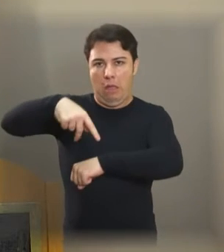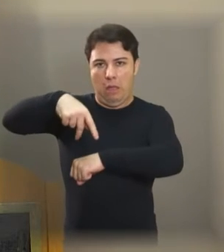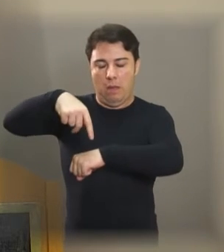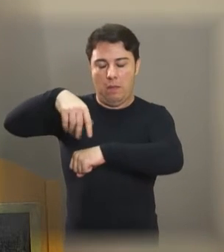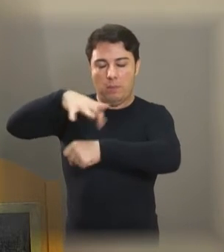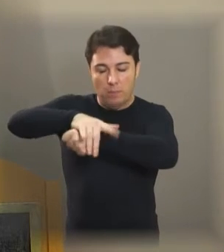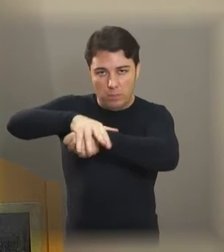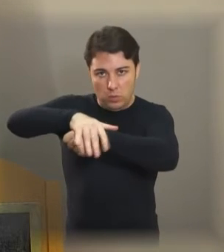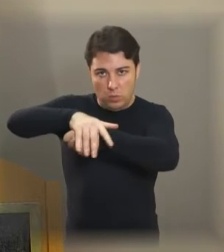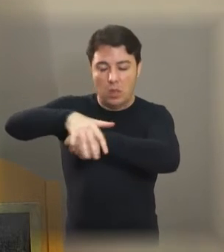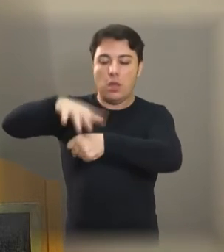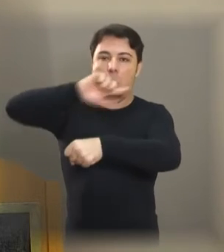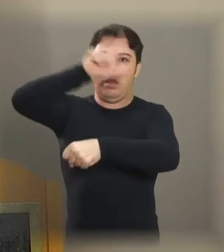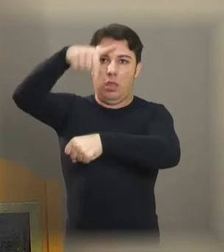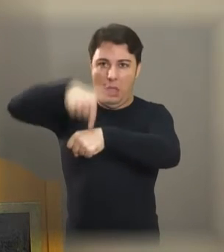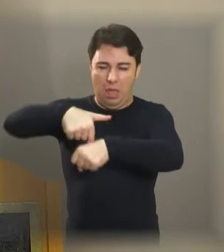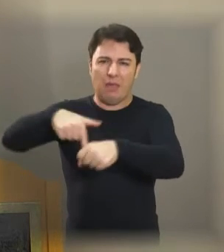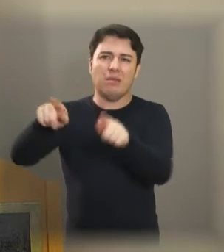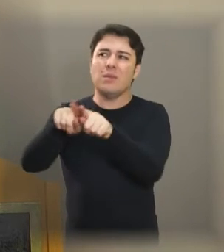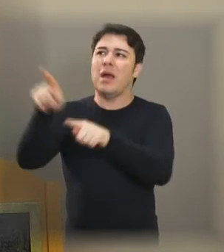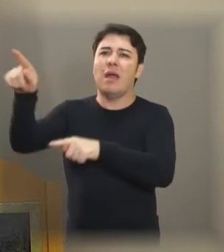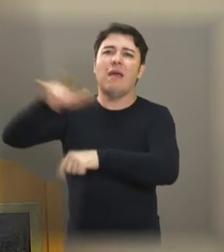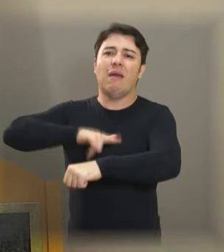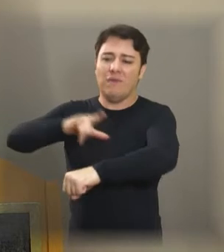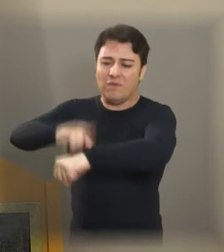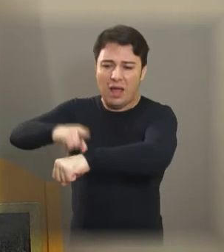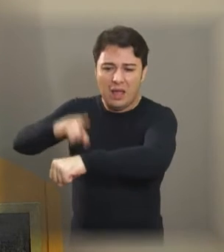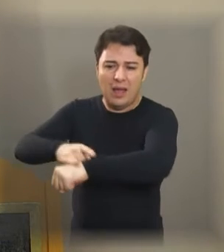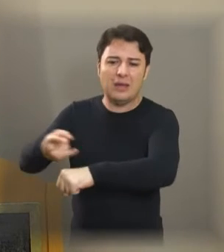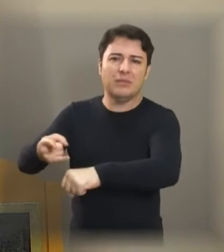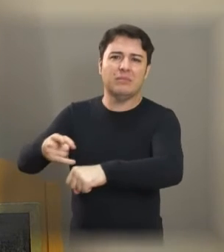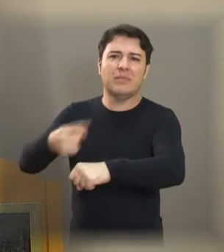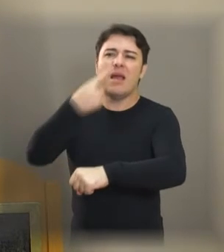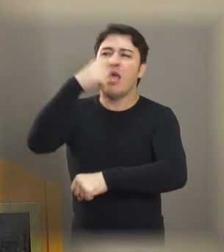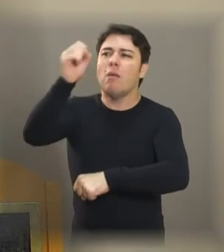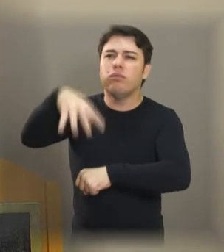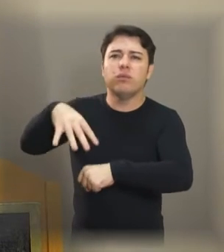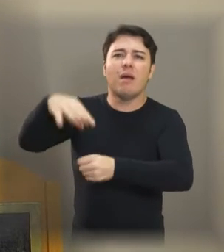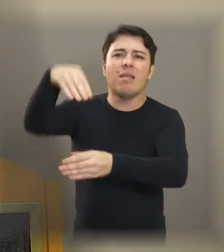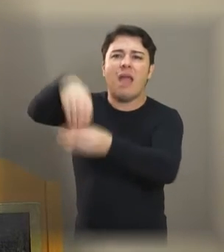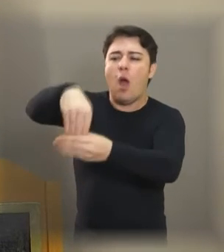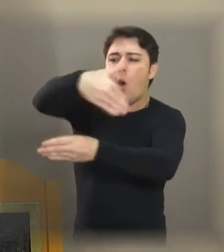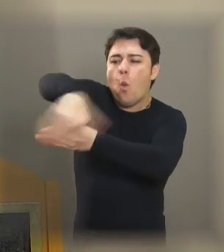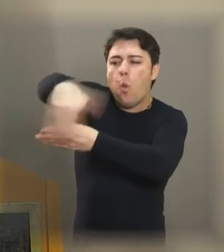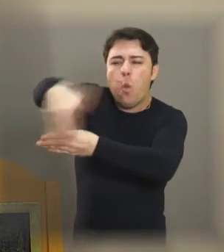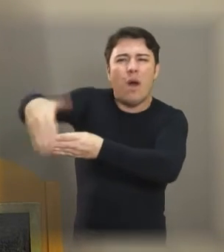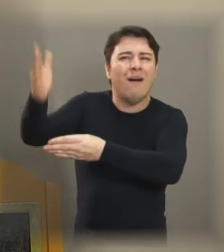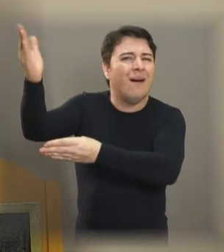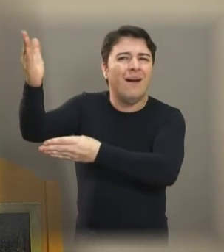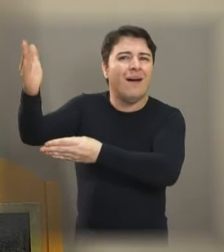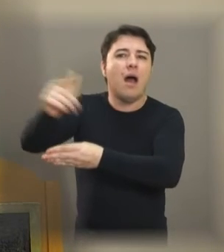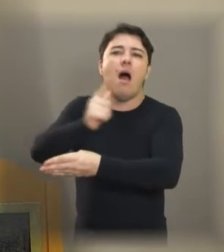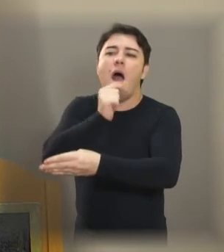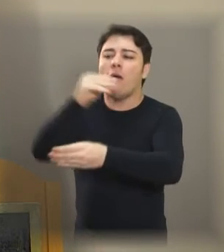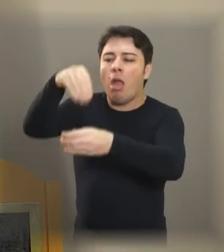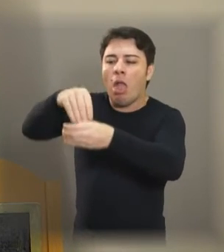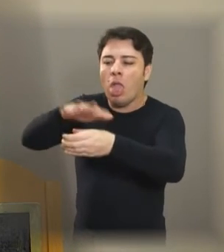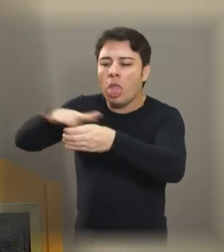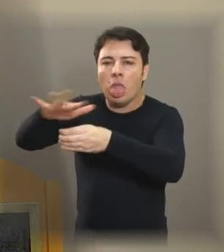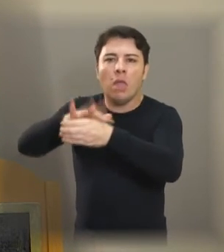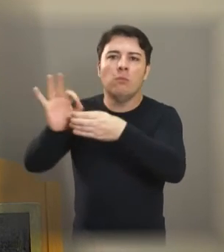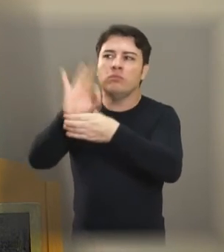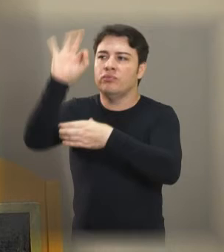deixaria esse mato, vaso sanitário, descartáveis aí no meio de uma rua com água parada aí.